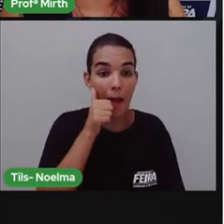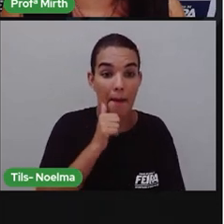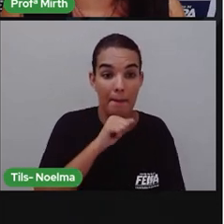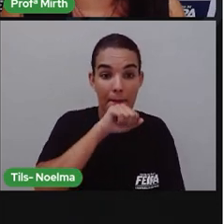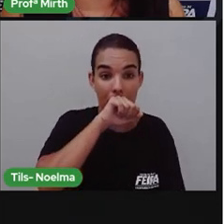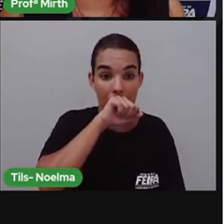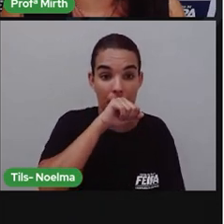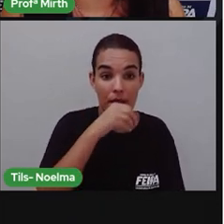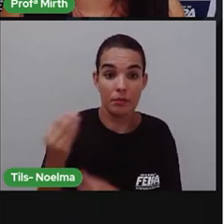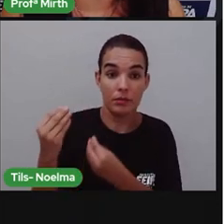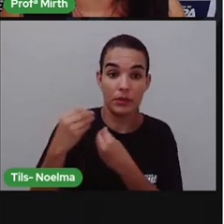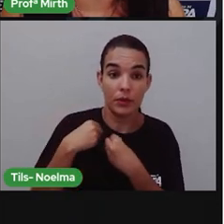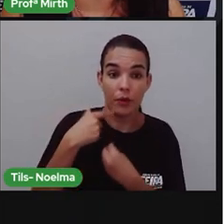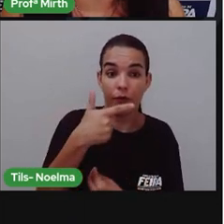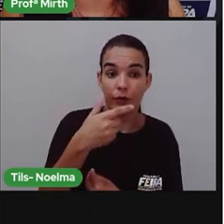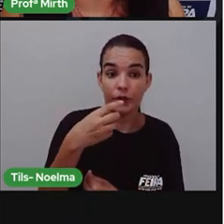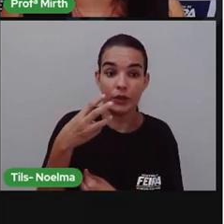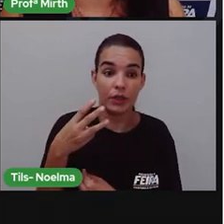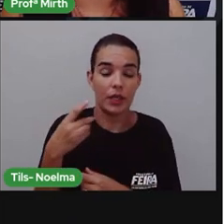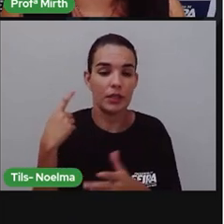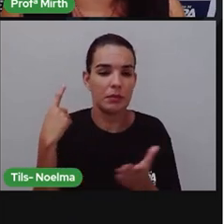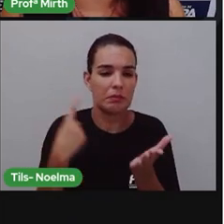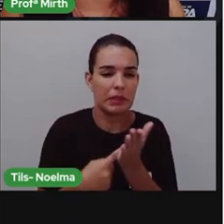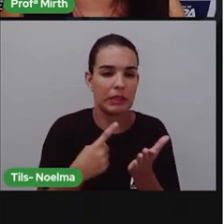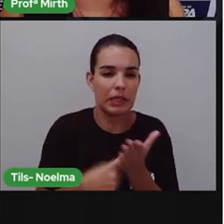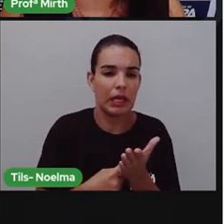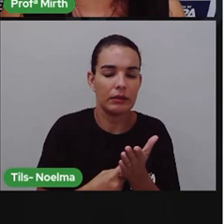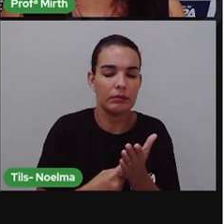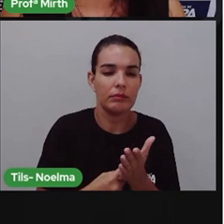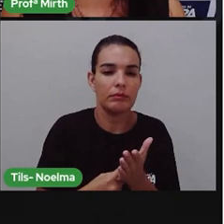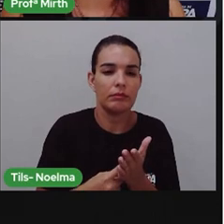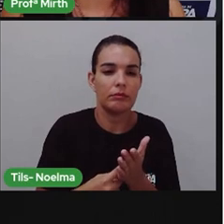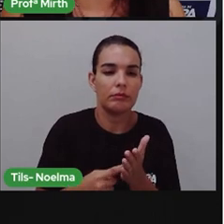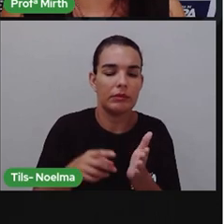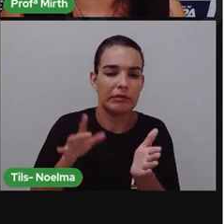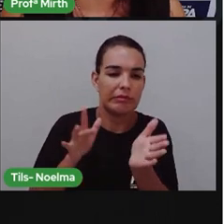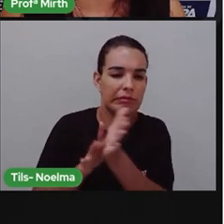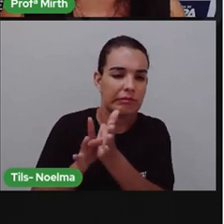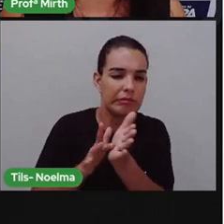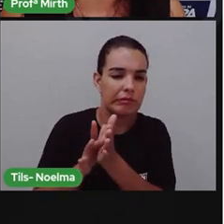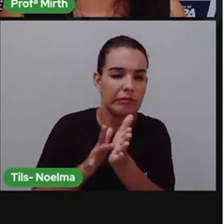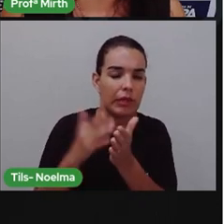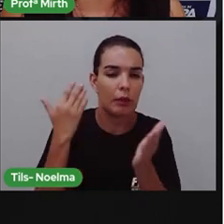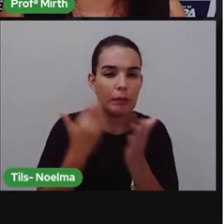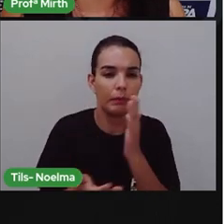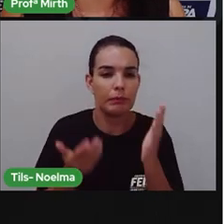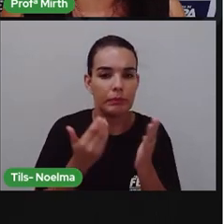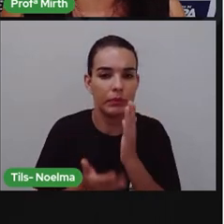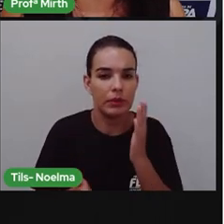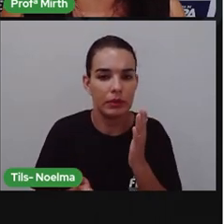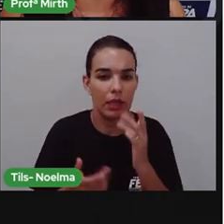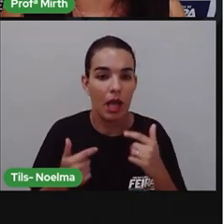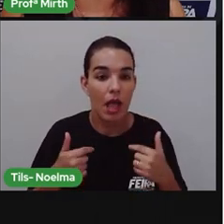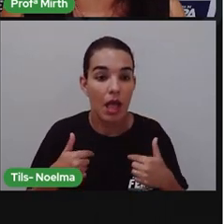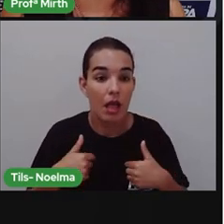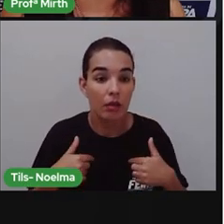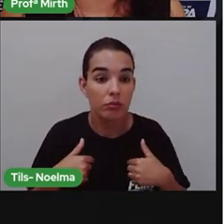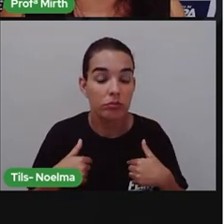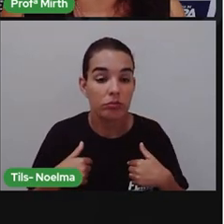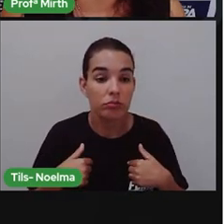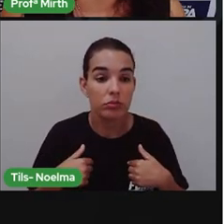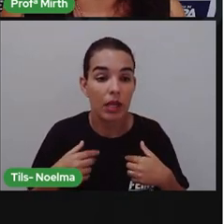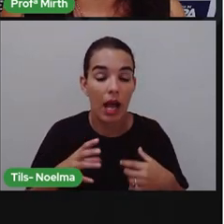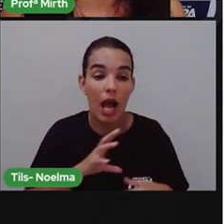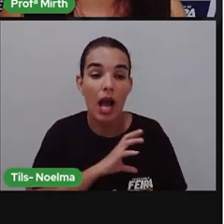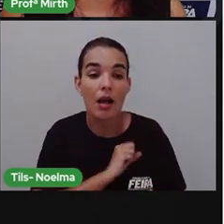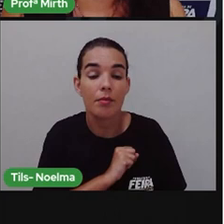Marcados com traições e perdas. Assim somados, o que herdei foi a capacidade de associar amor ao